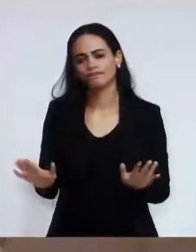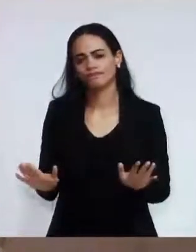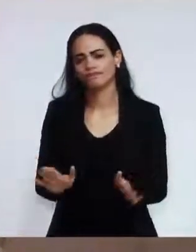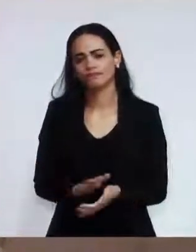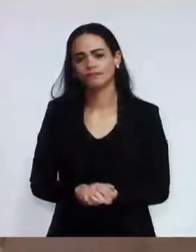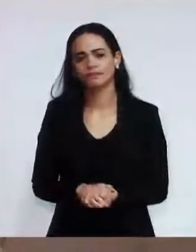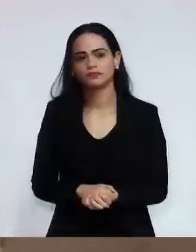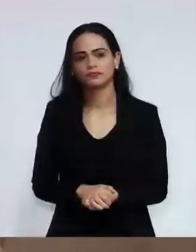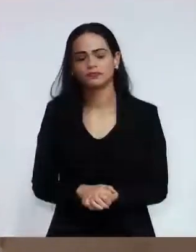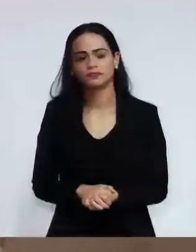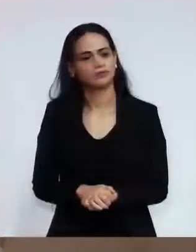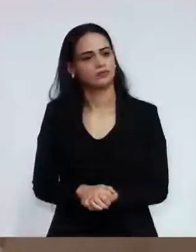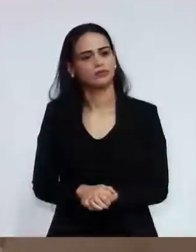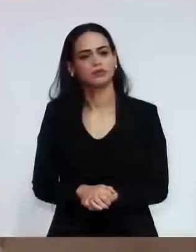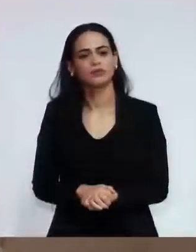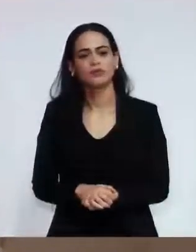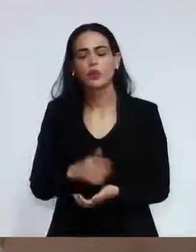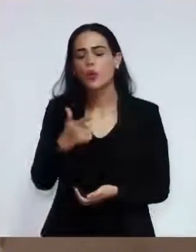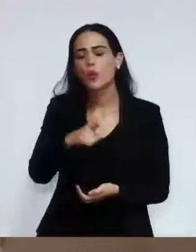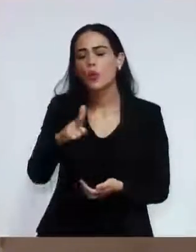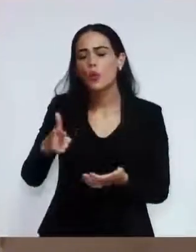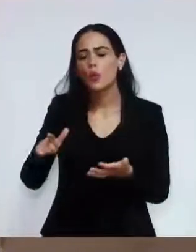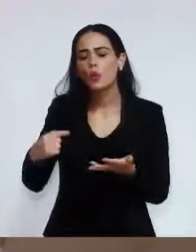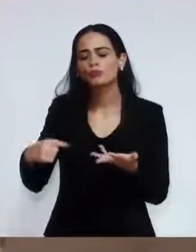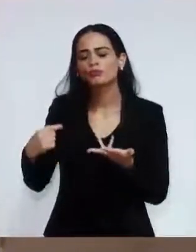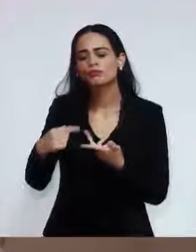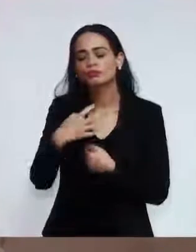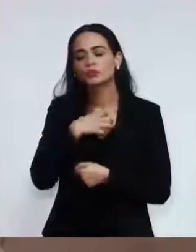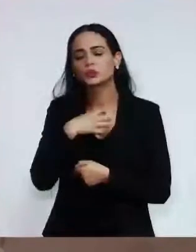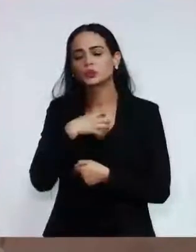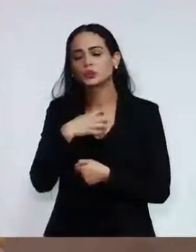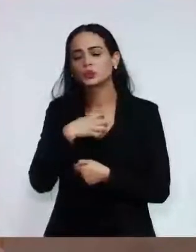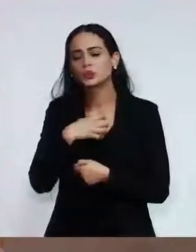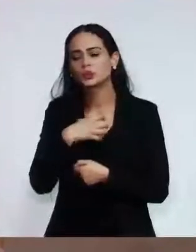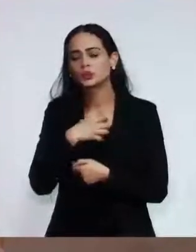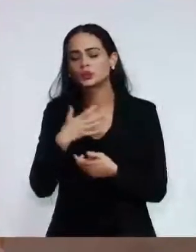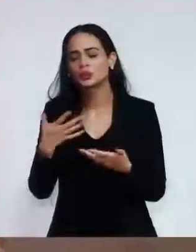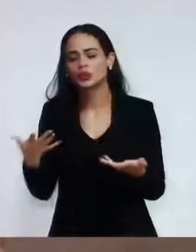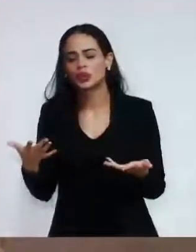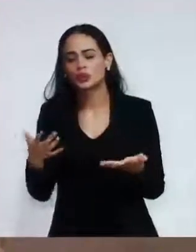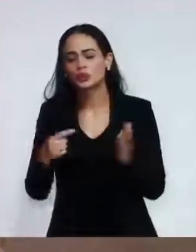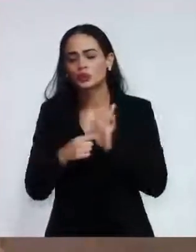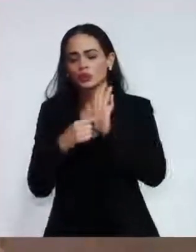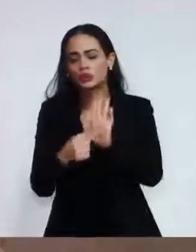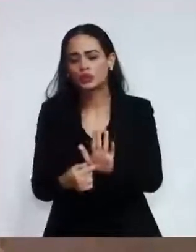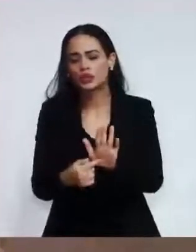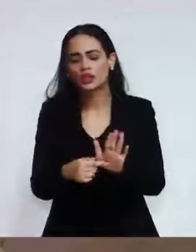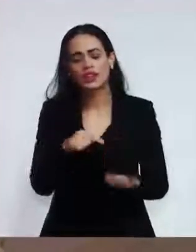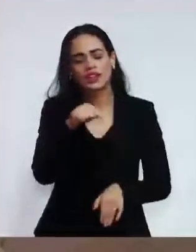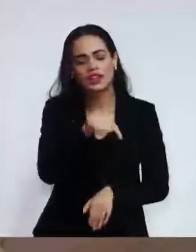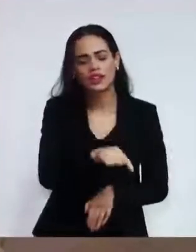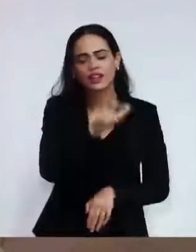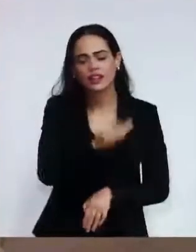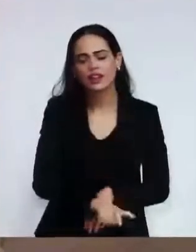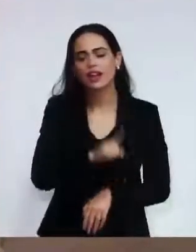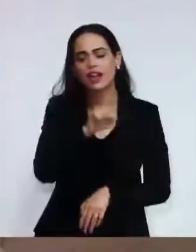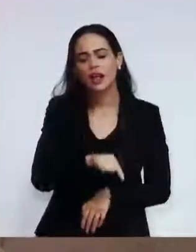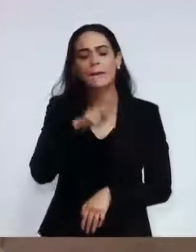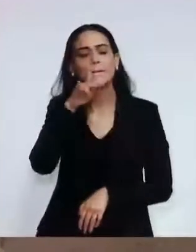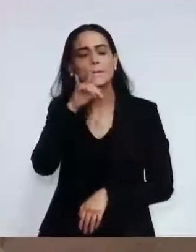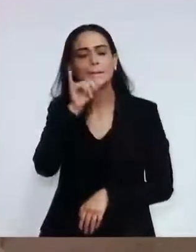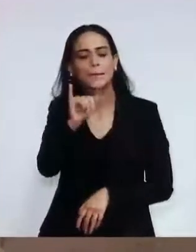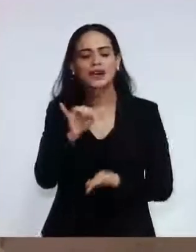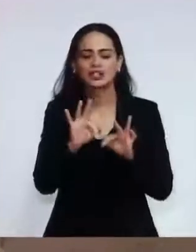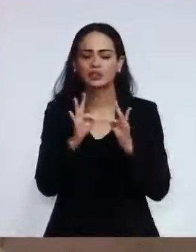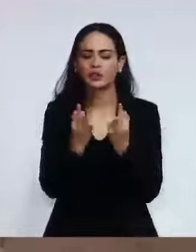Eu acho que existem muitas outras formas de se aparecer. Jamais humilhar um pai de família. Não, vereador. Jamais humilhar um pai de